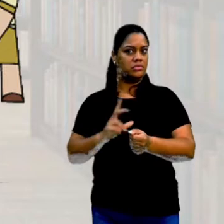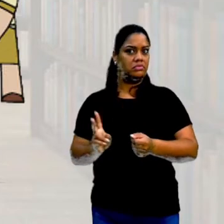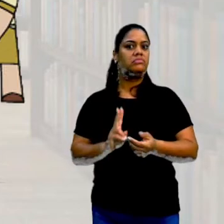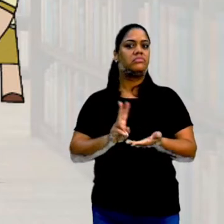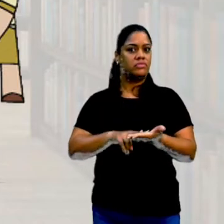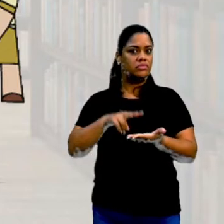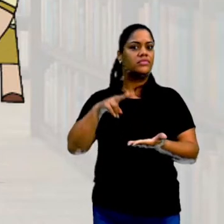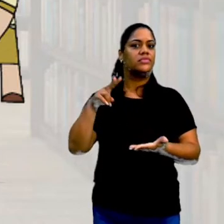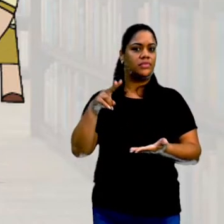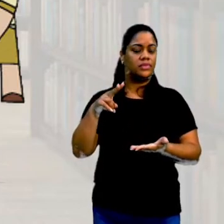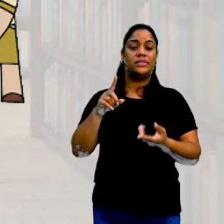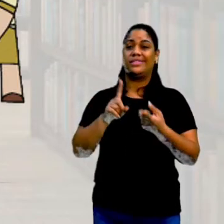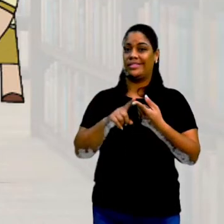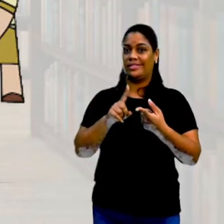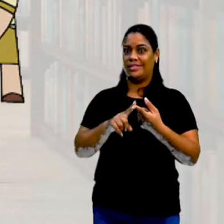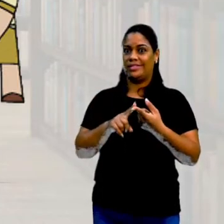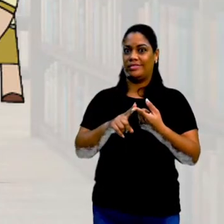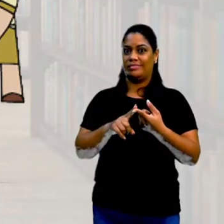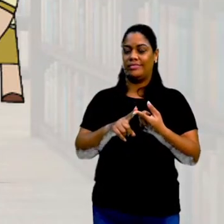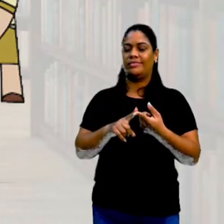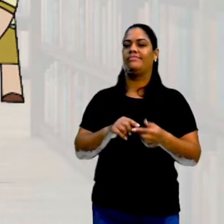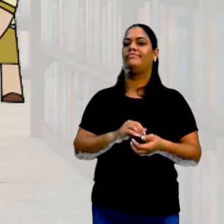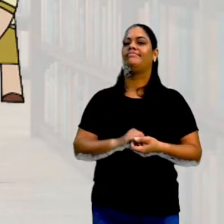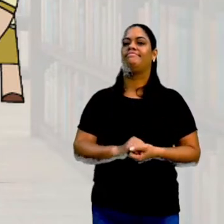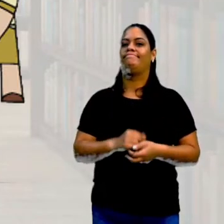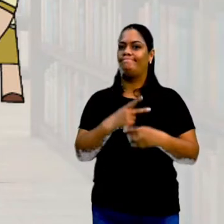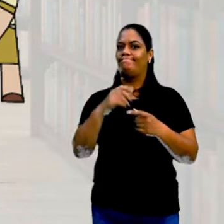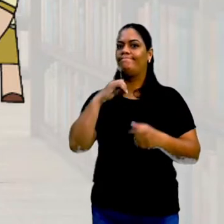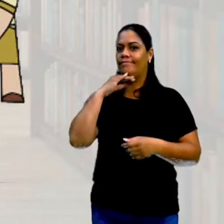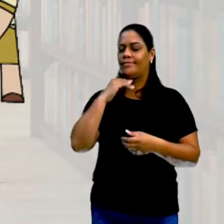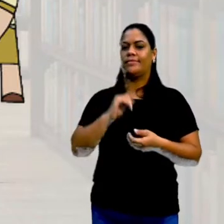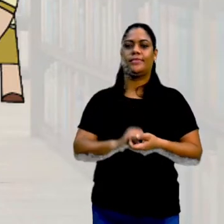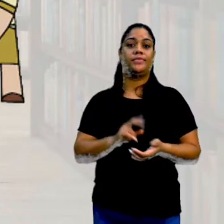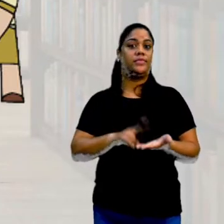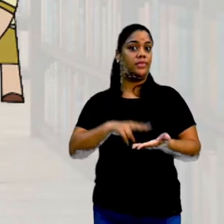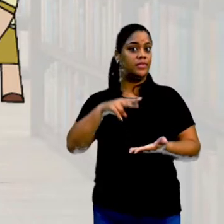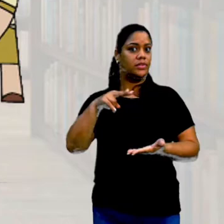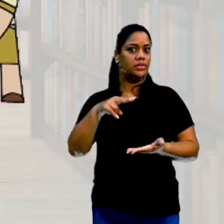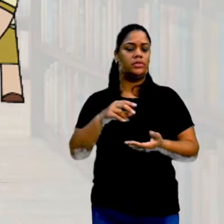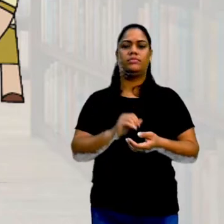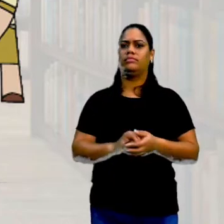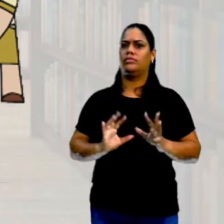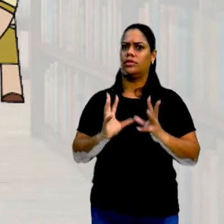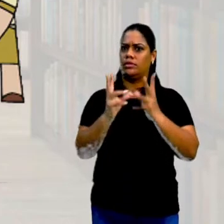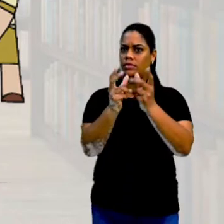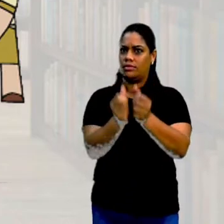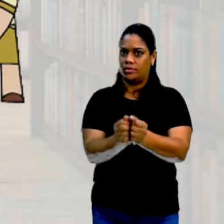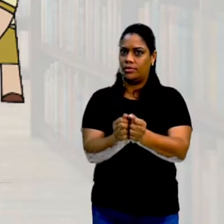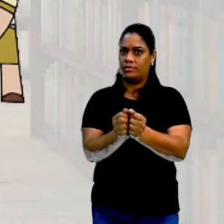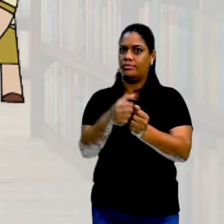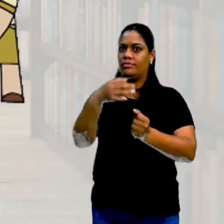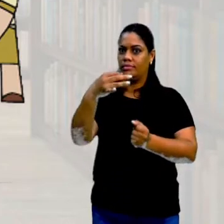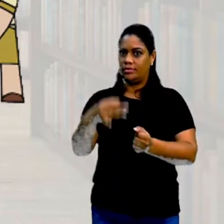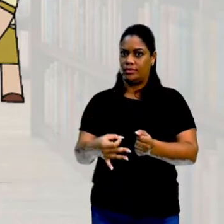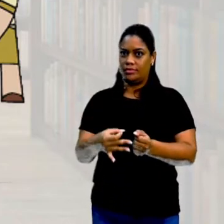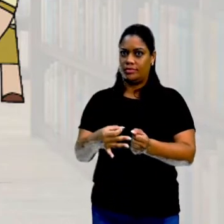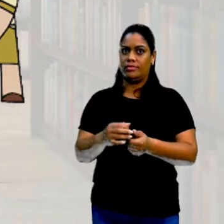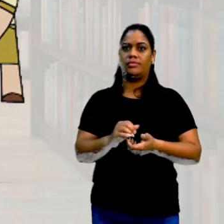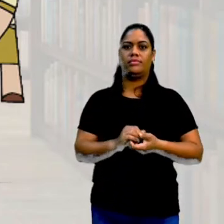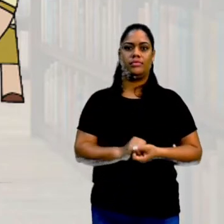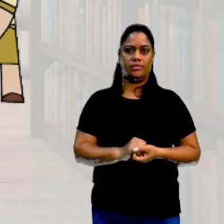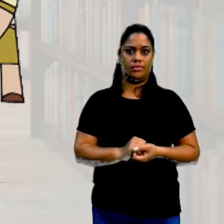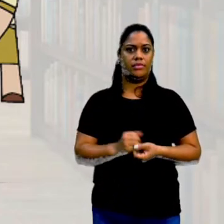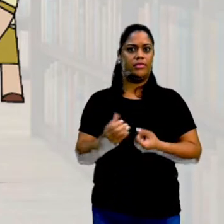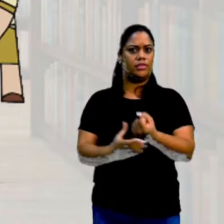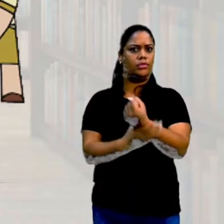e também tem desvantagens. As principais vantagens da pesquisa censitária. Ela é completa, está certo? E o grau de